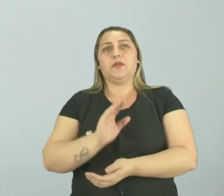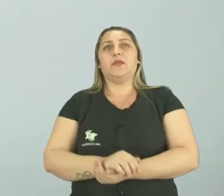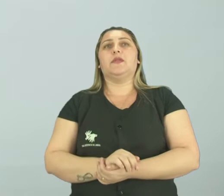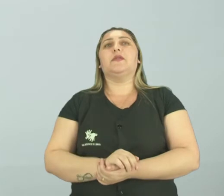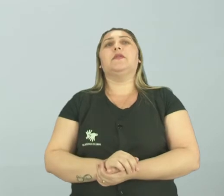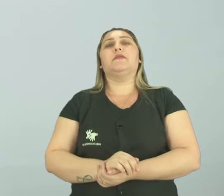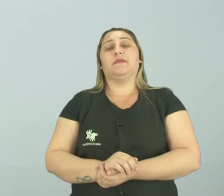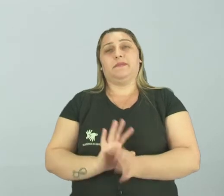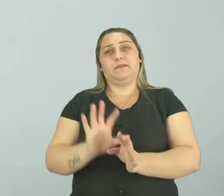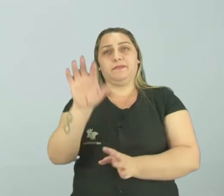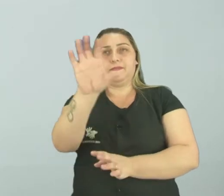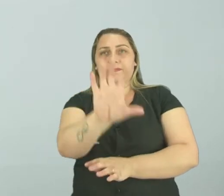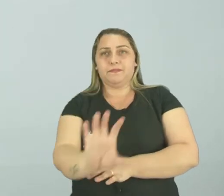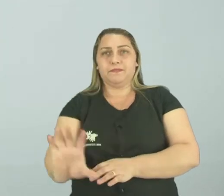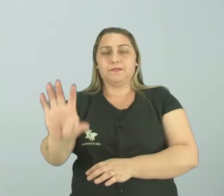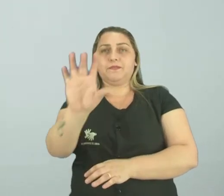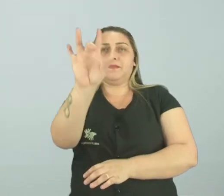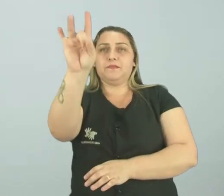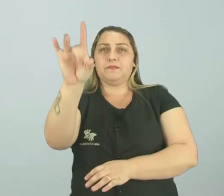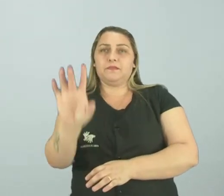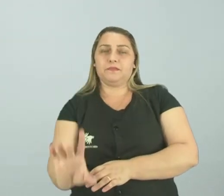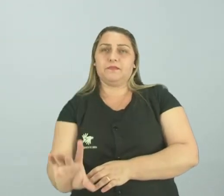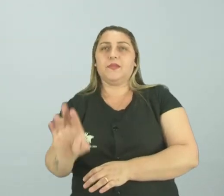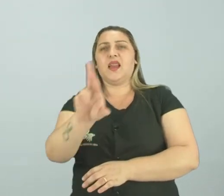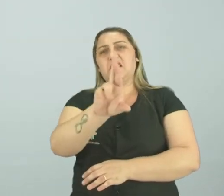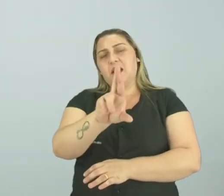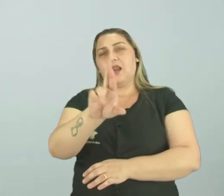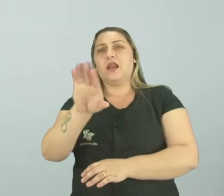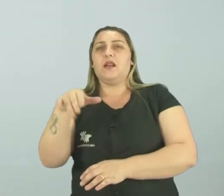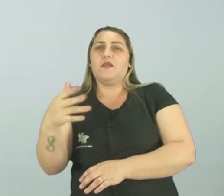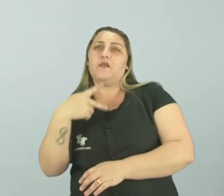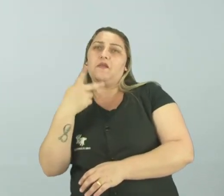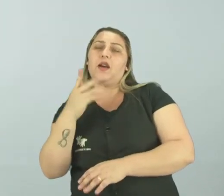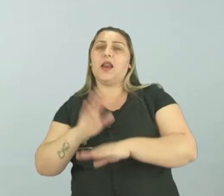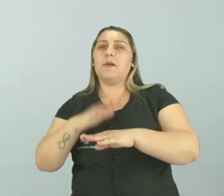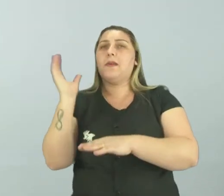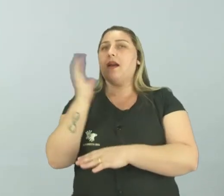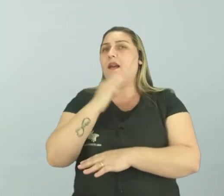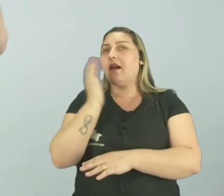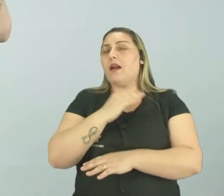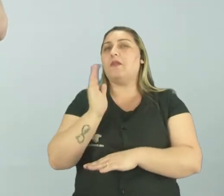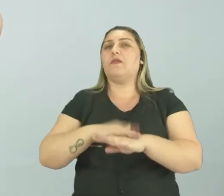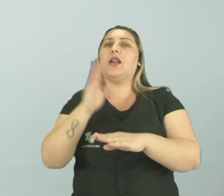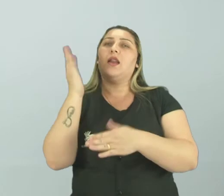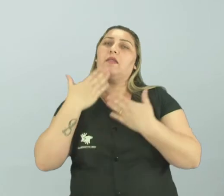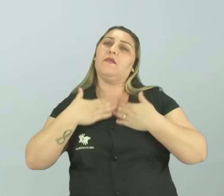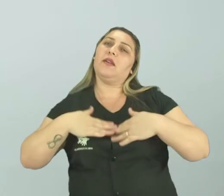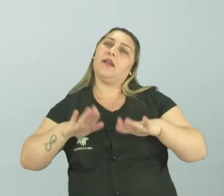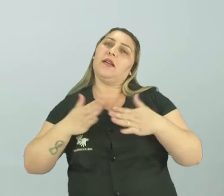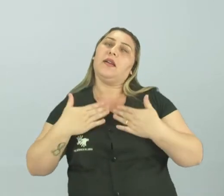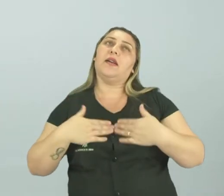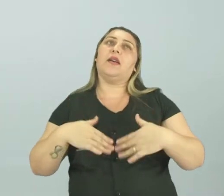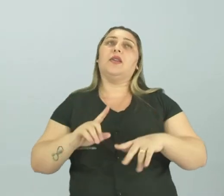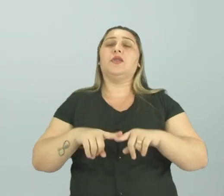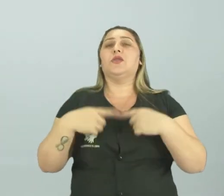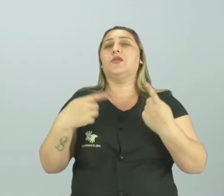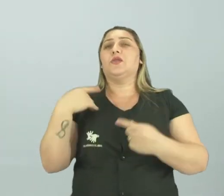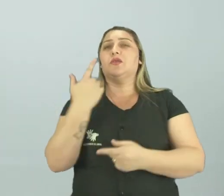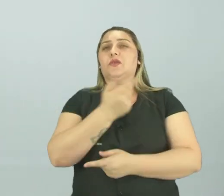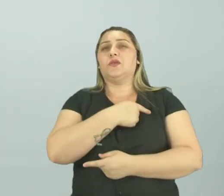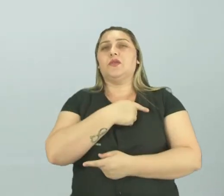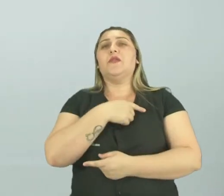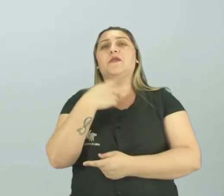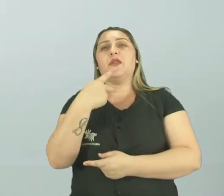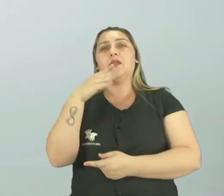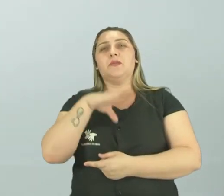regionalidades, né? Cada um tem um... Puxa mais o R aqui, fala mais apressado aqui, fala mais devagar. Mas todos nós falamos